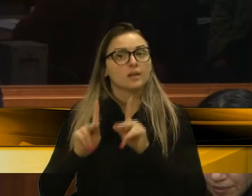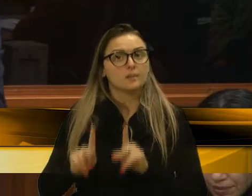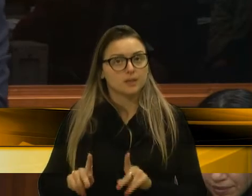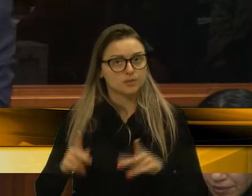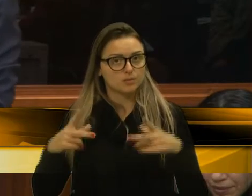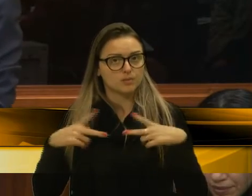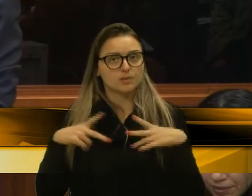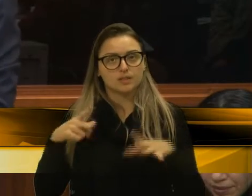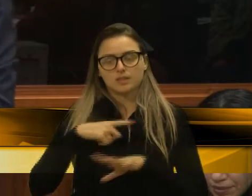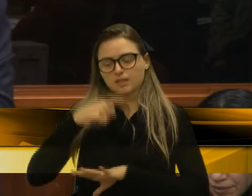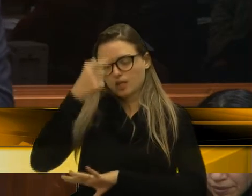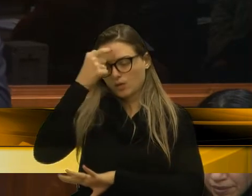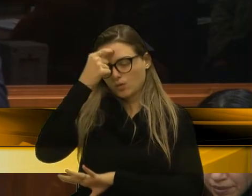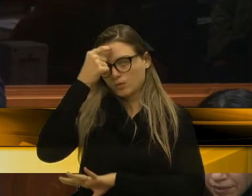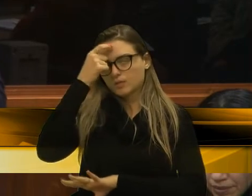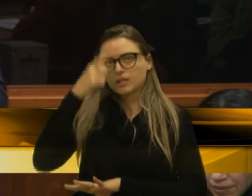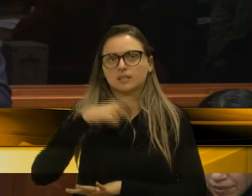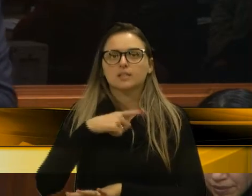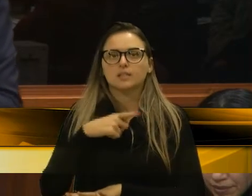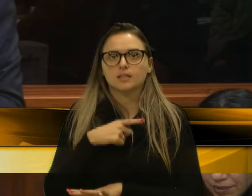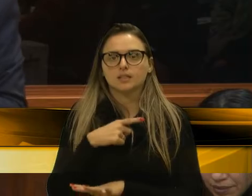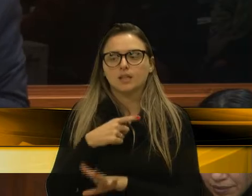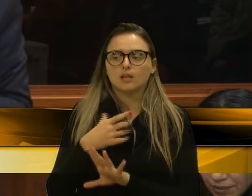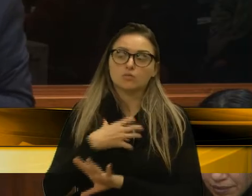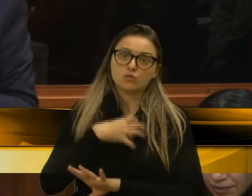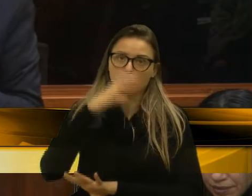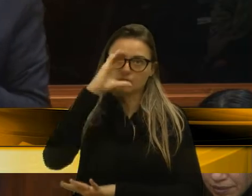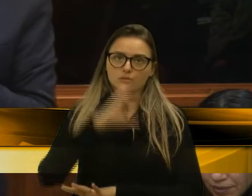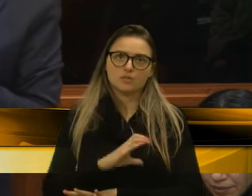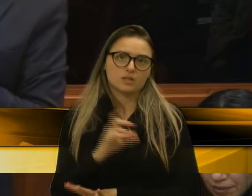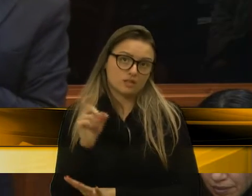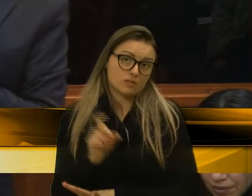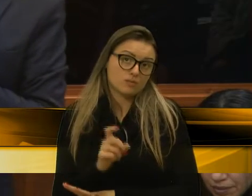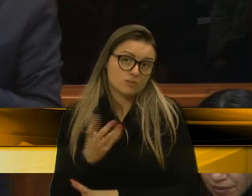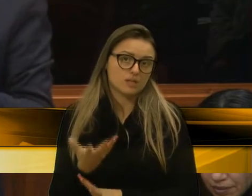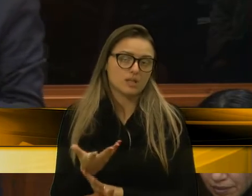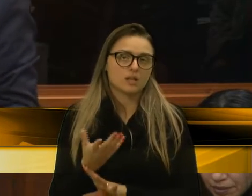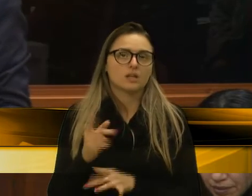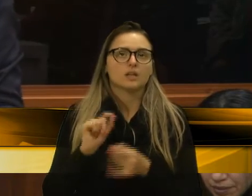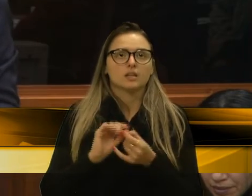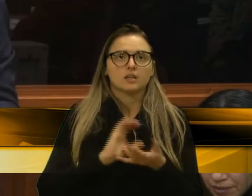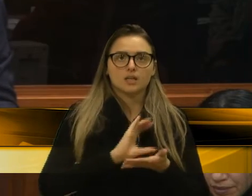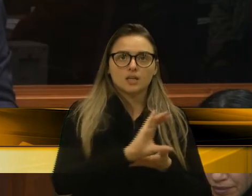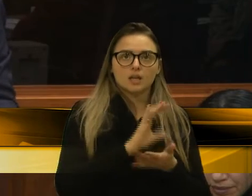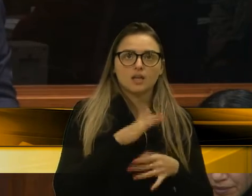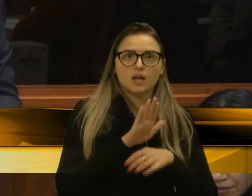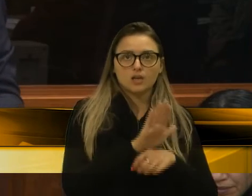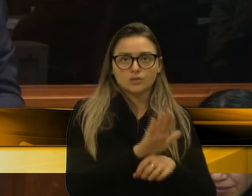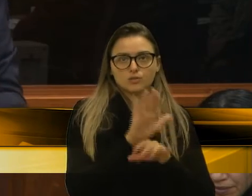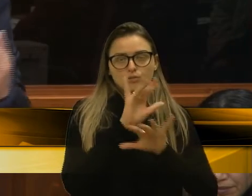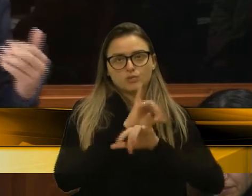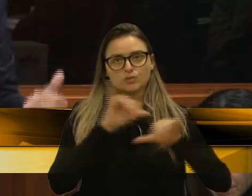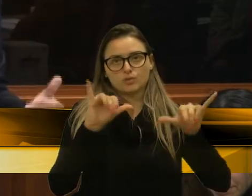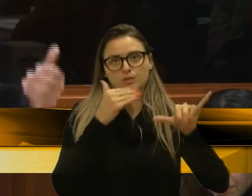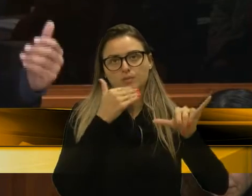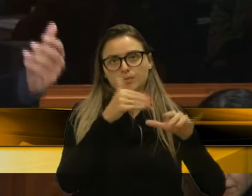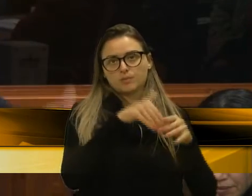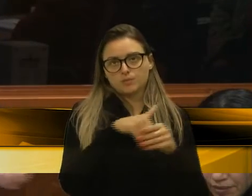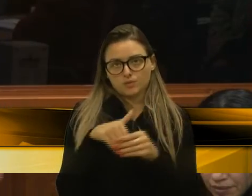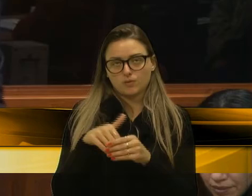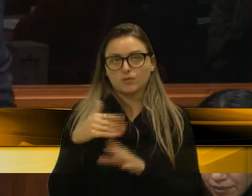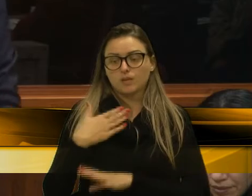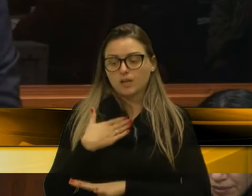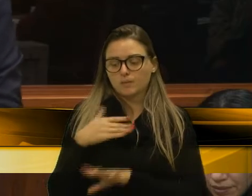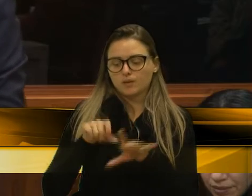consciência, que têm uma ideia de cidadania, que financia as campanhas. Bom, eu, dentro da minha